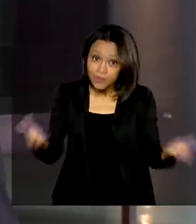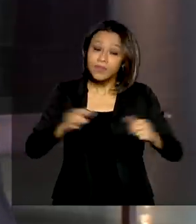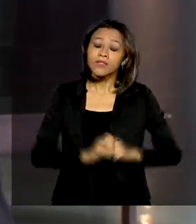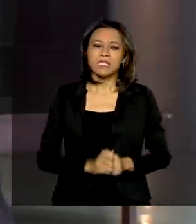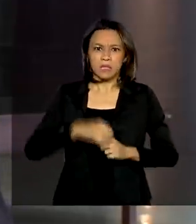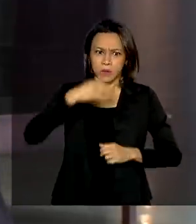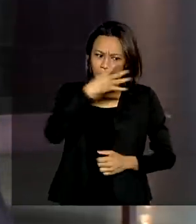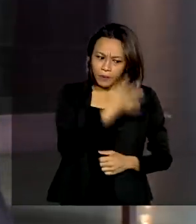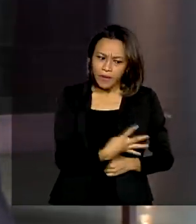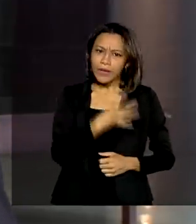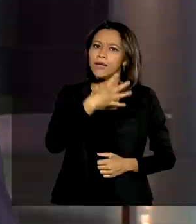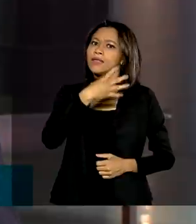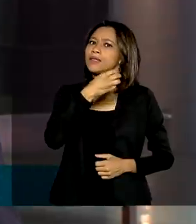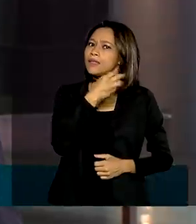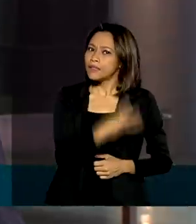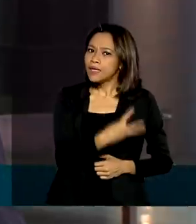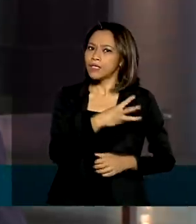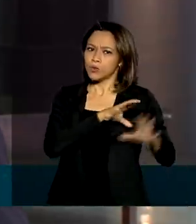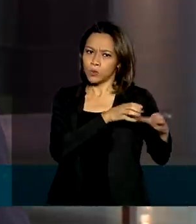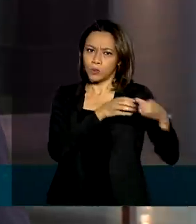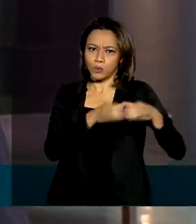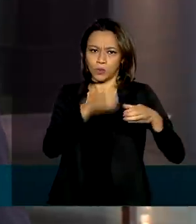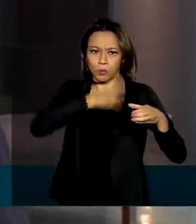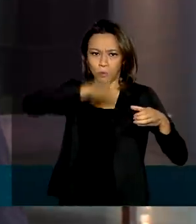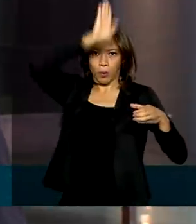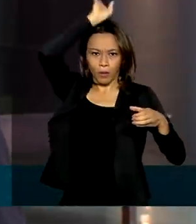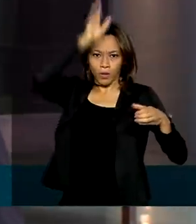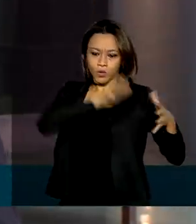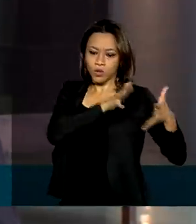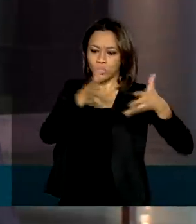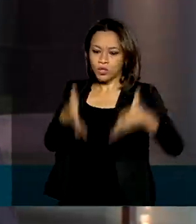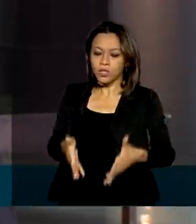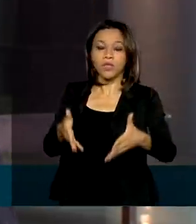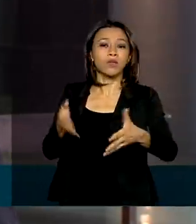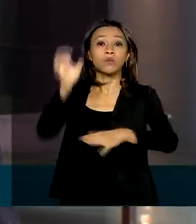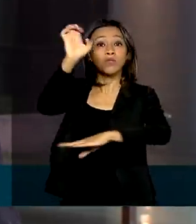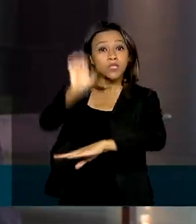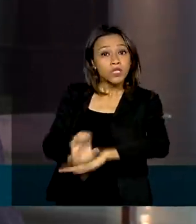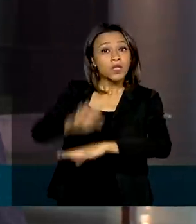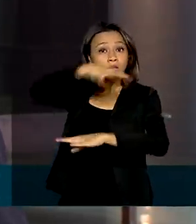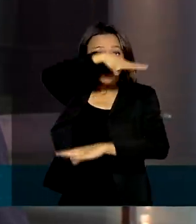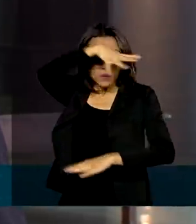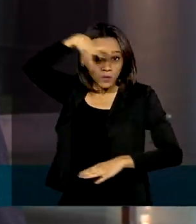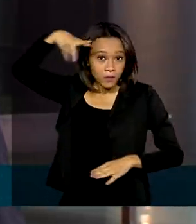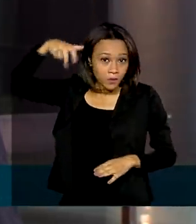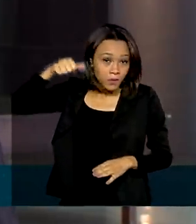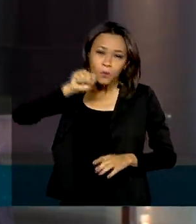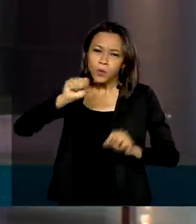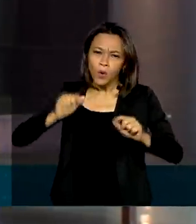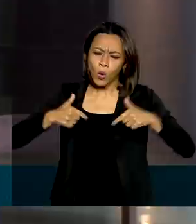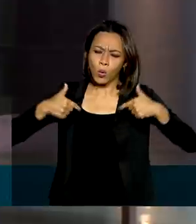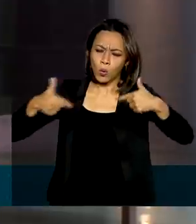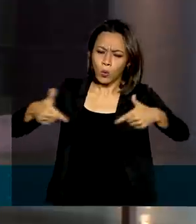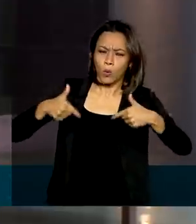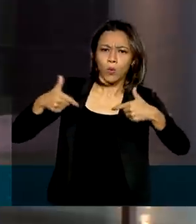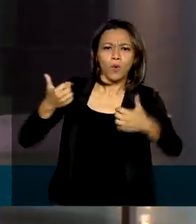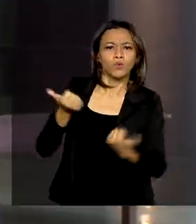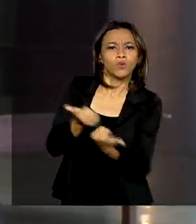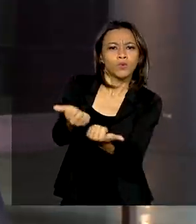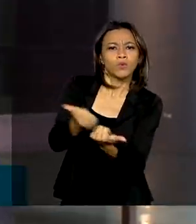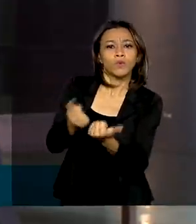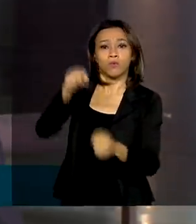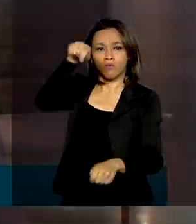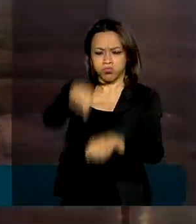43 bombeiros da Força Nacional de Segurança chegam hoje ao Mato Grosso. Eles vão ajudar no combate aos incêndios na região.